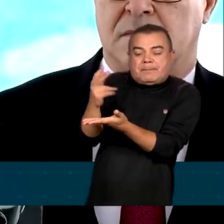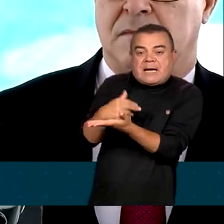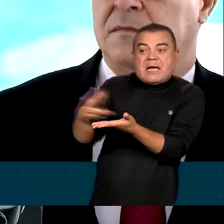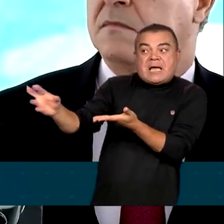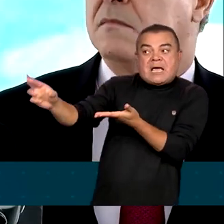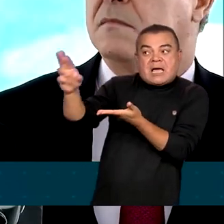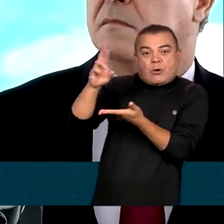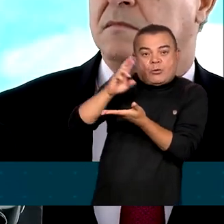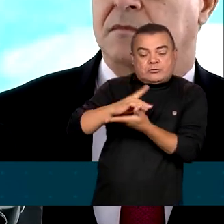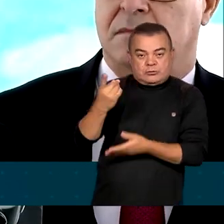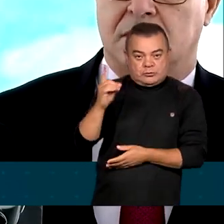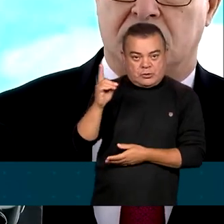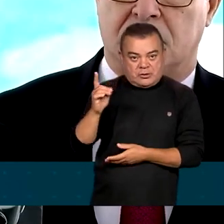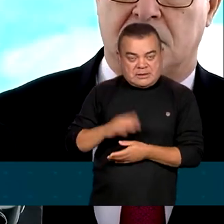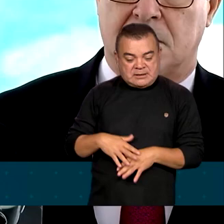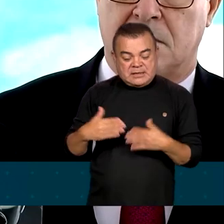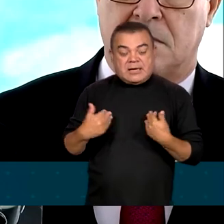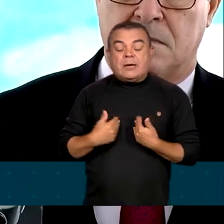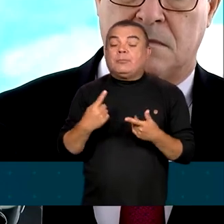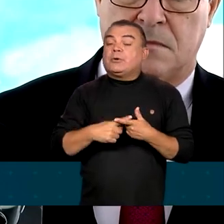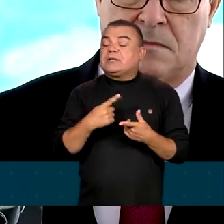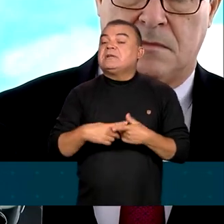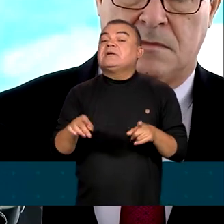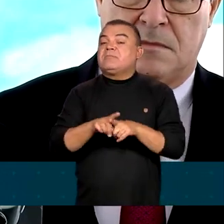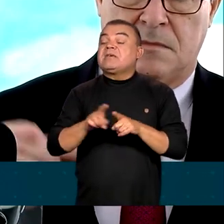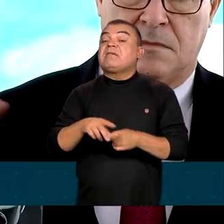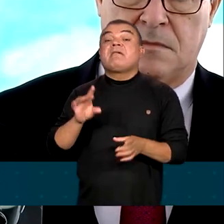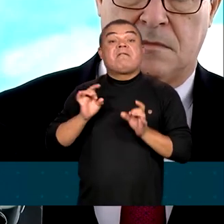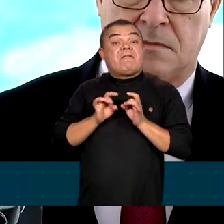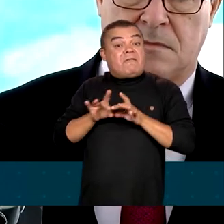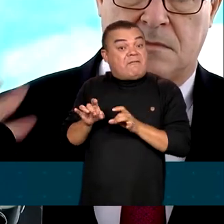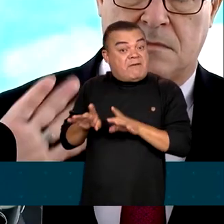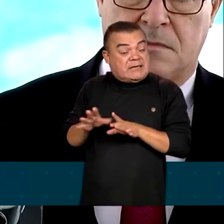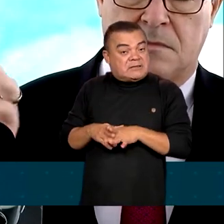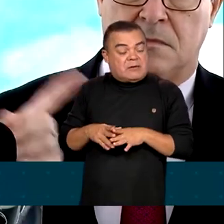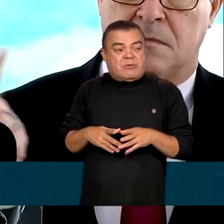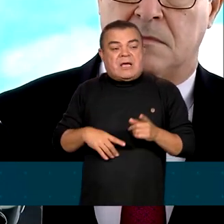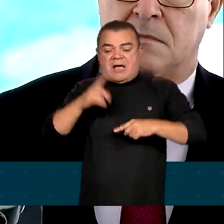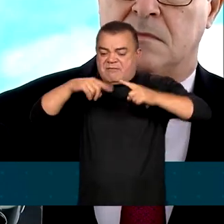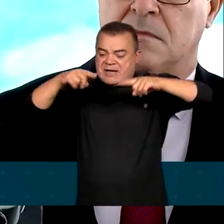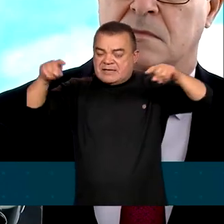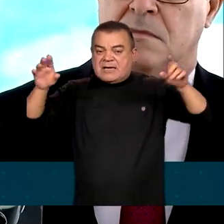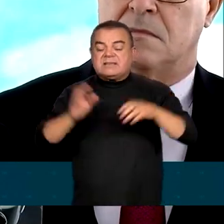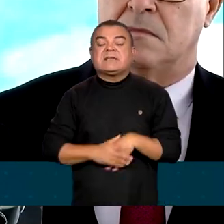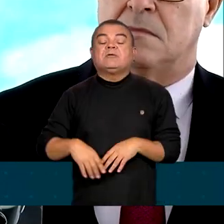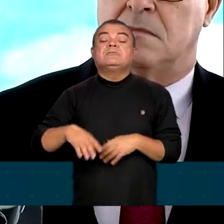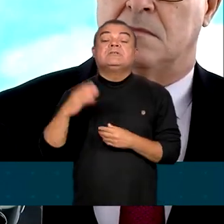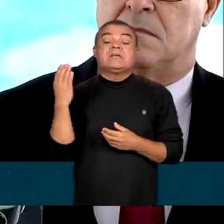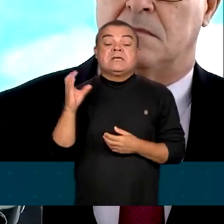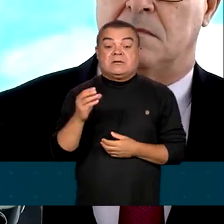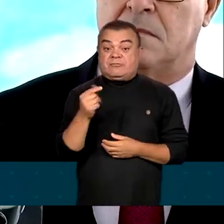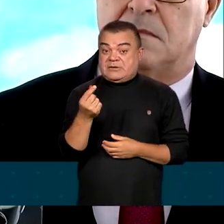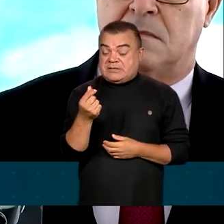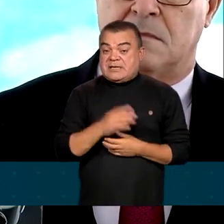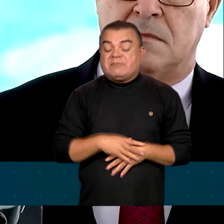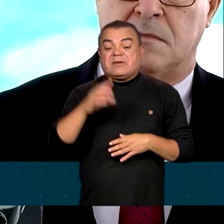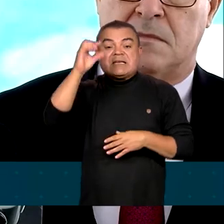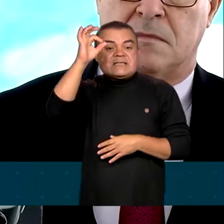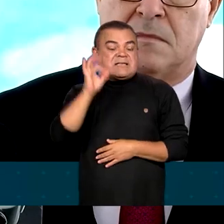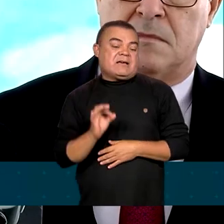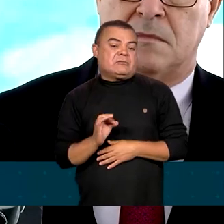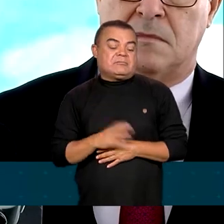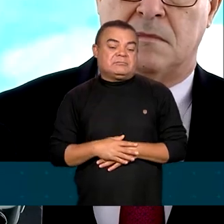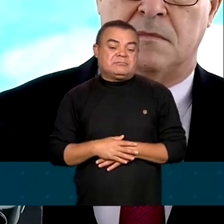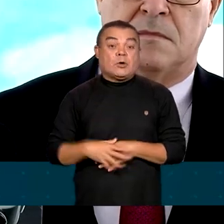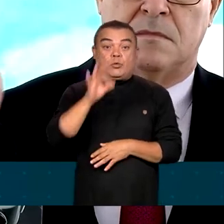correr risco, porque ele também vende um produto dolarizado, então a variação cambial fica zero e o juro internacional é mais barato,